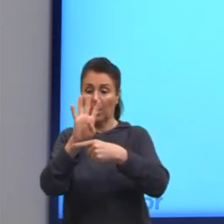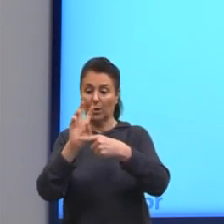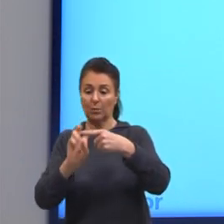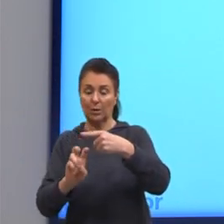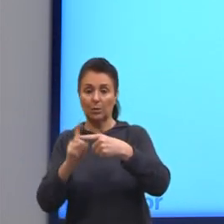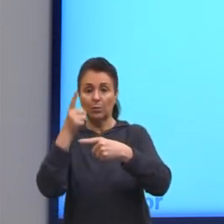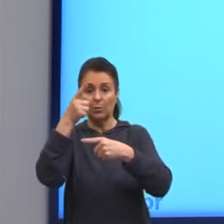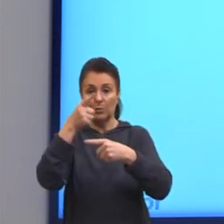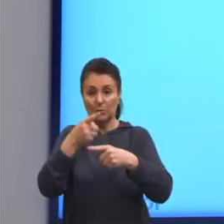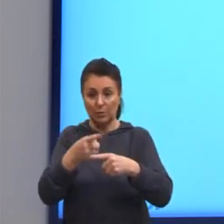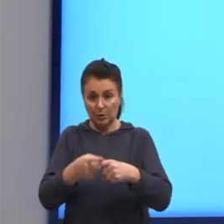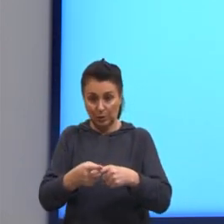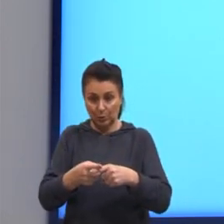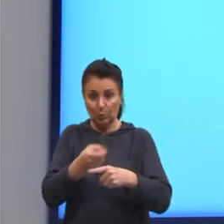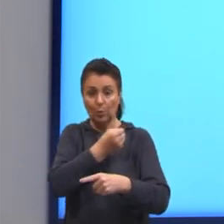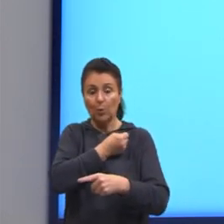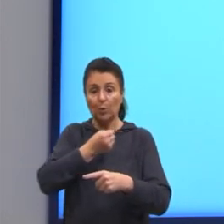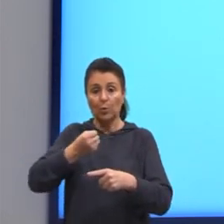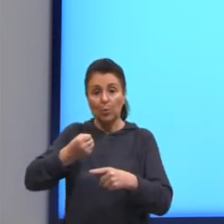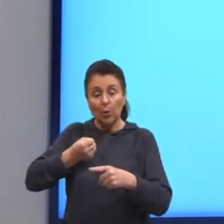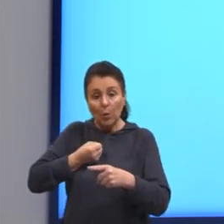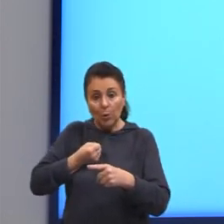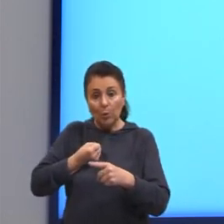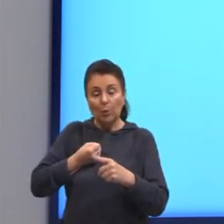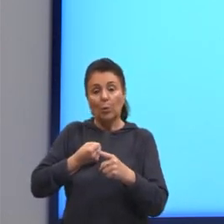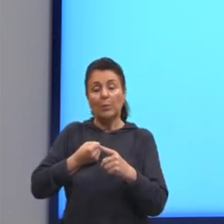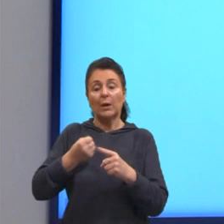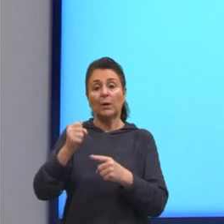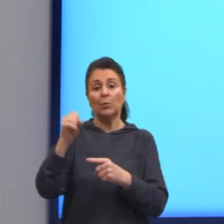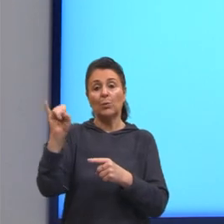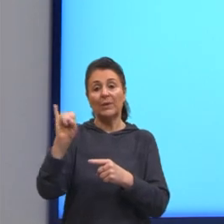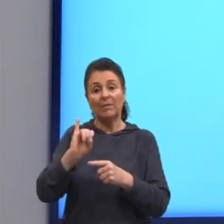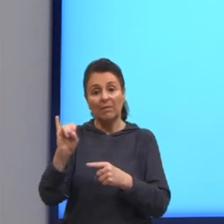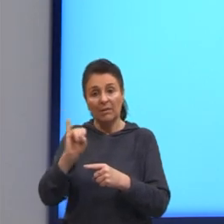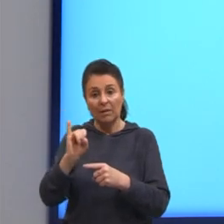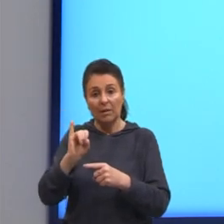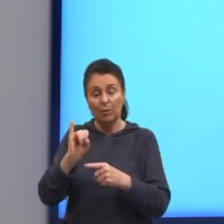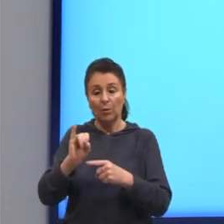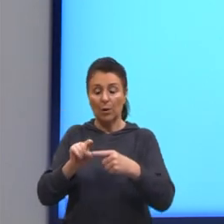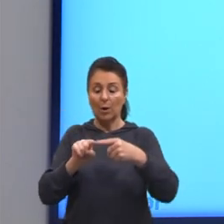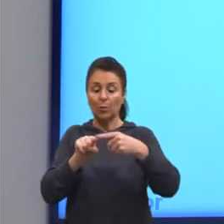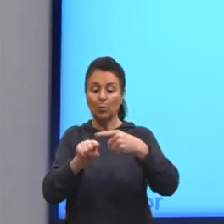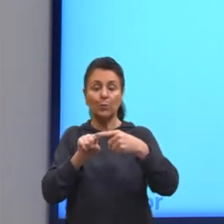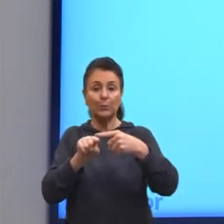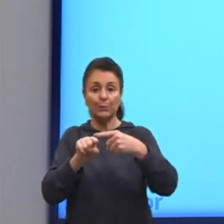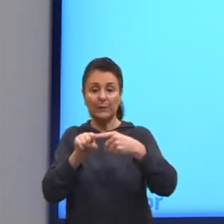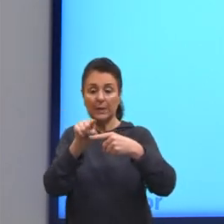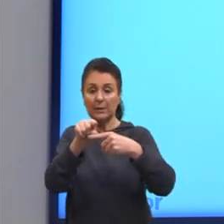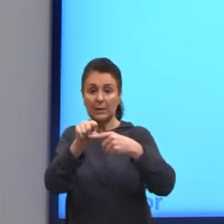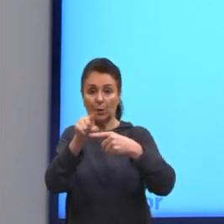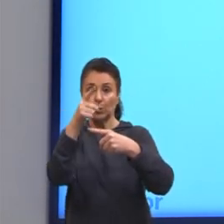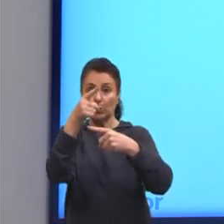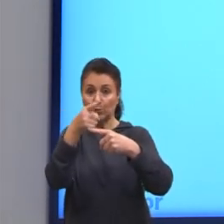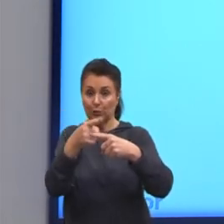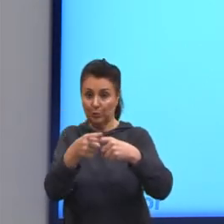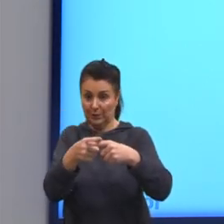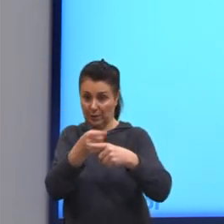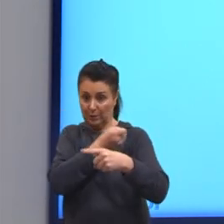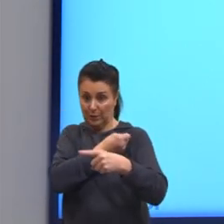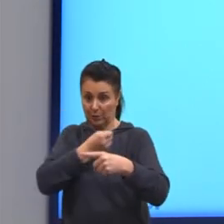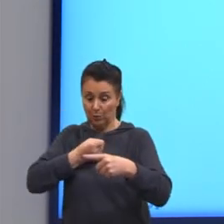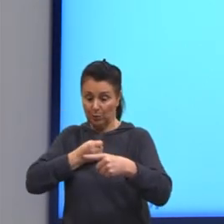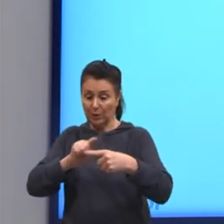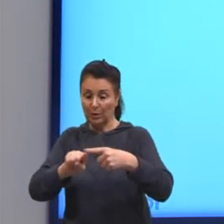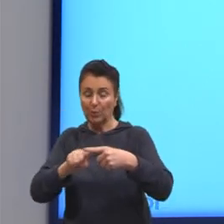um valor inteiro ou um valor decimal, nós multiplicamos o numerador por este número que nós tínhamos e depois